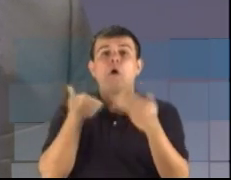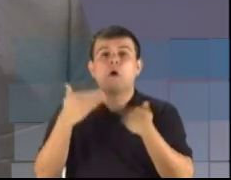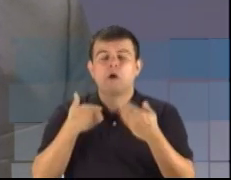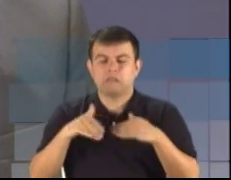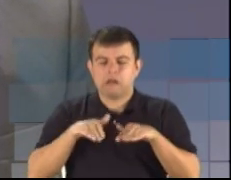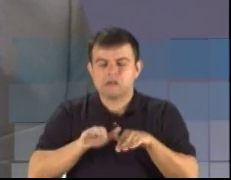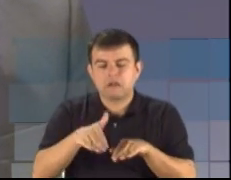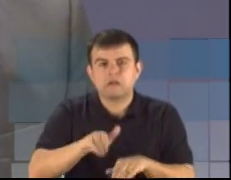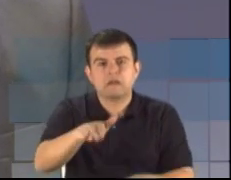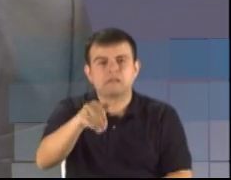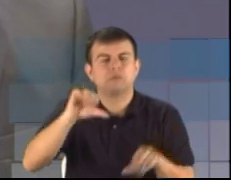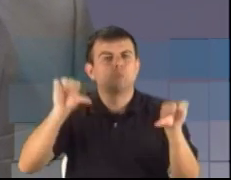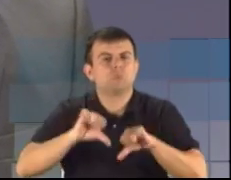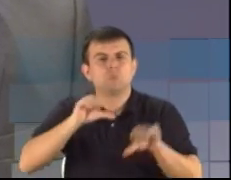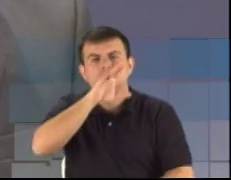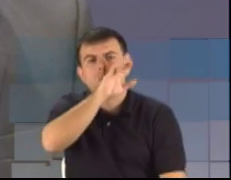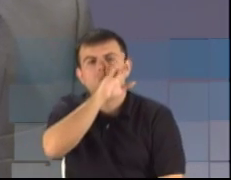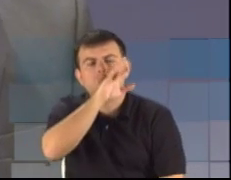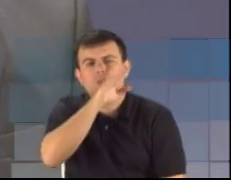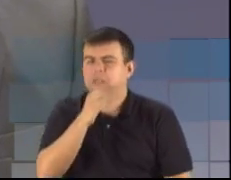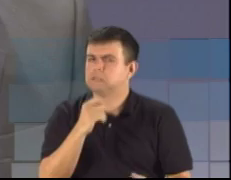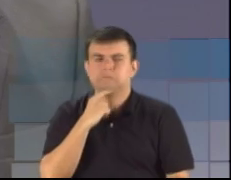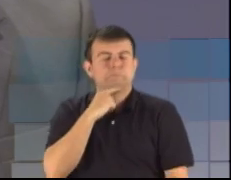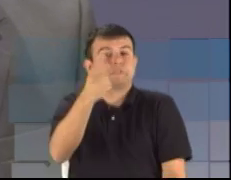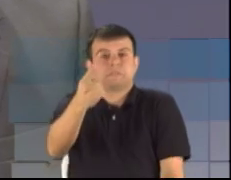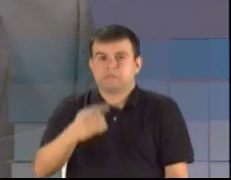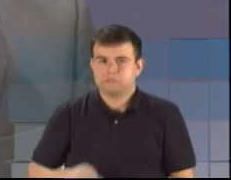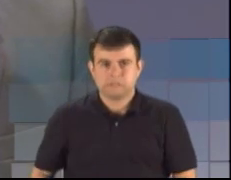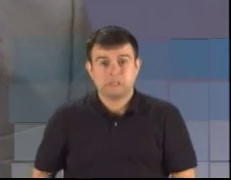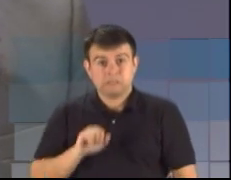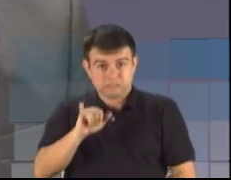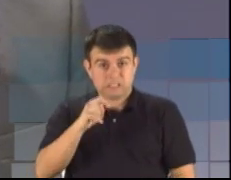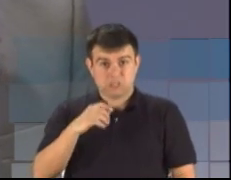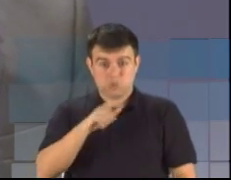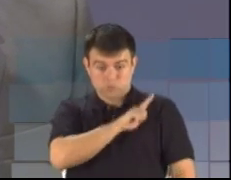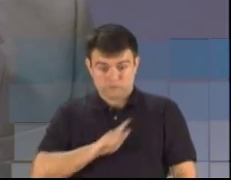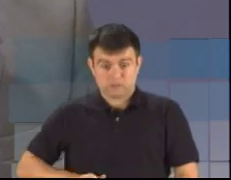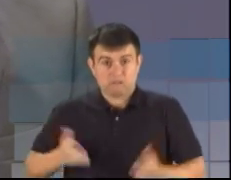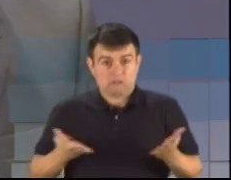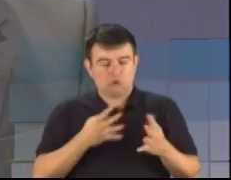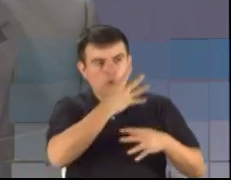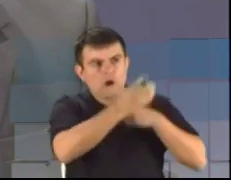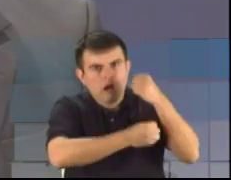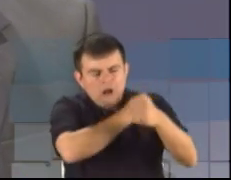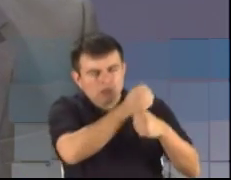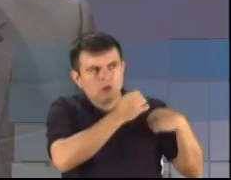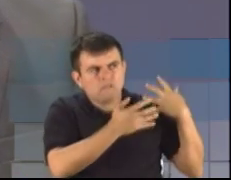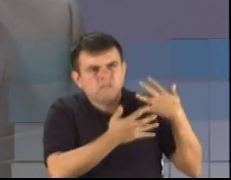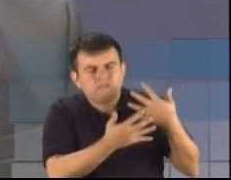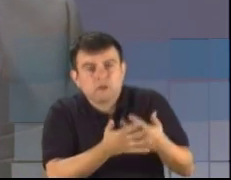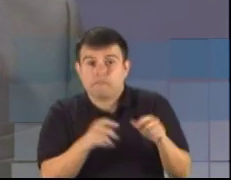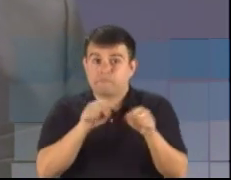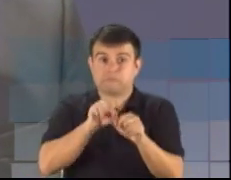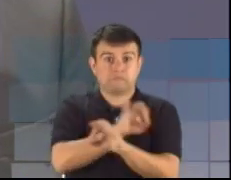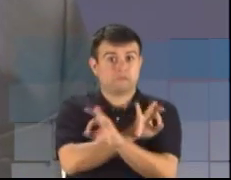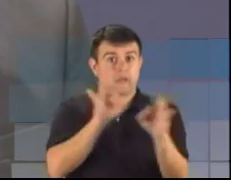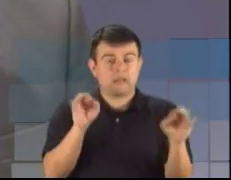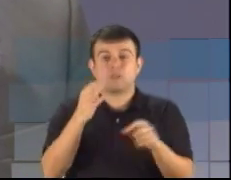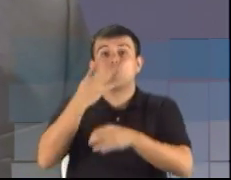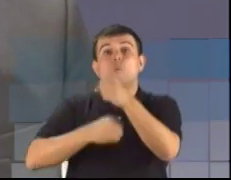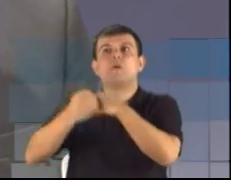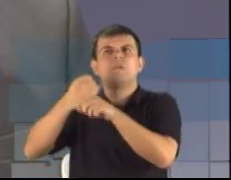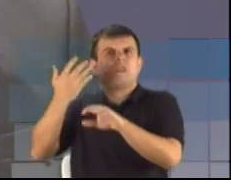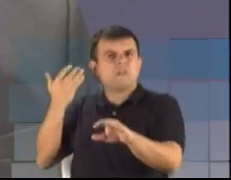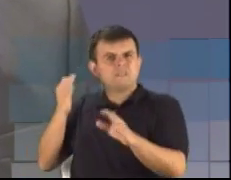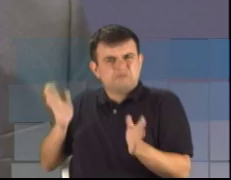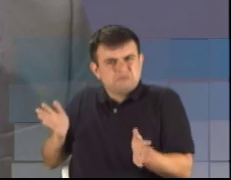Não se aguenta mais isso. Se o governador desse partido teve quatro anos, não fez nada, teve mais quatro anteriormente, não fez nada,